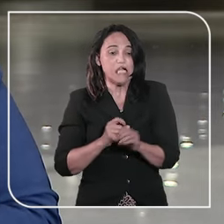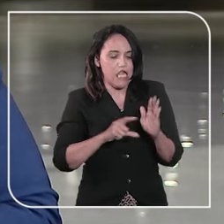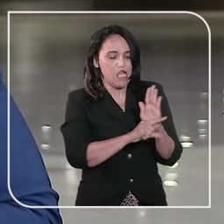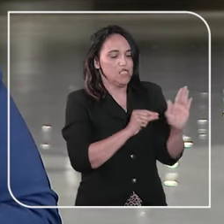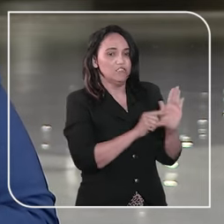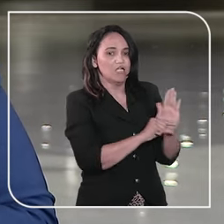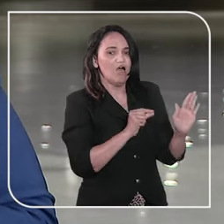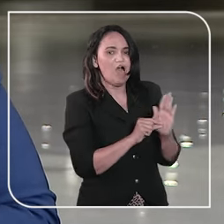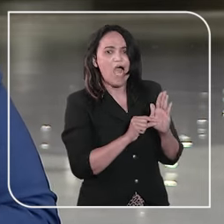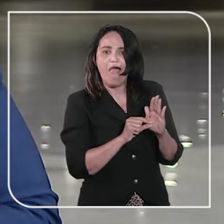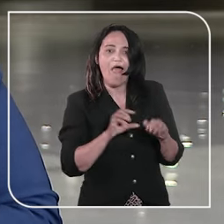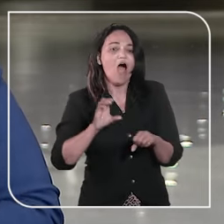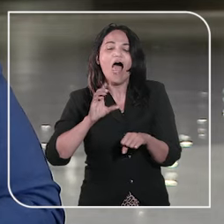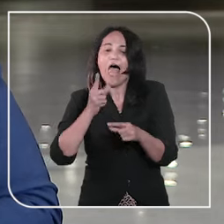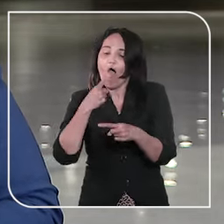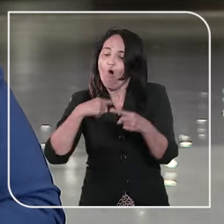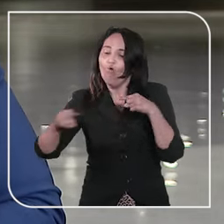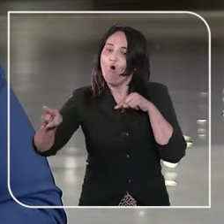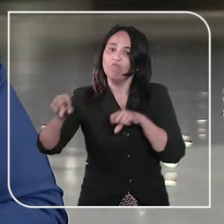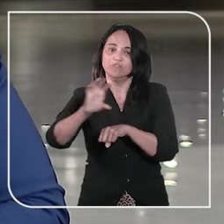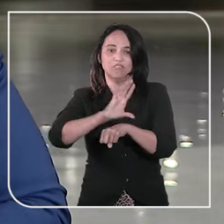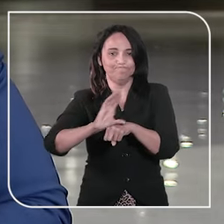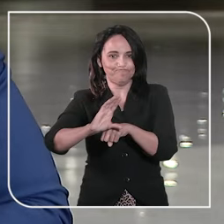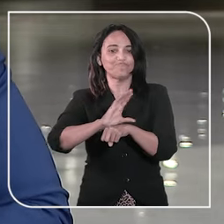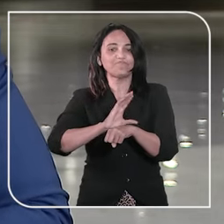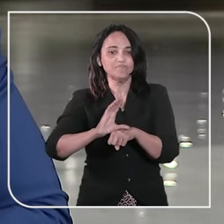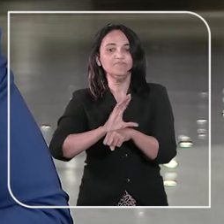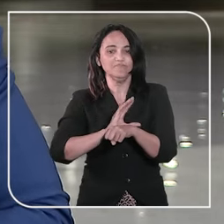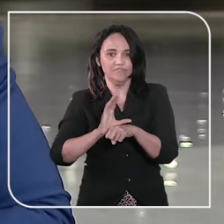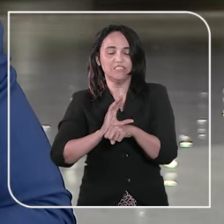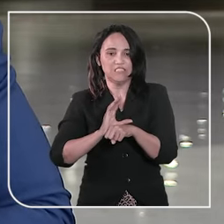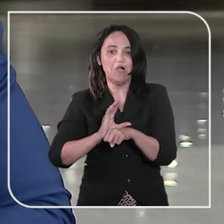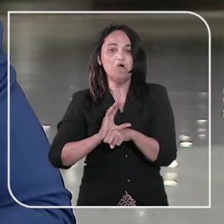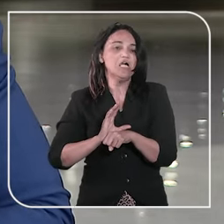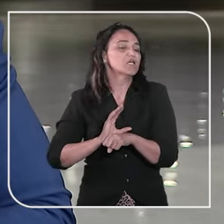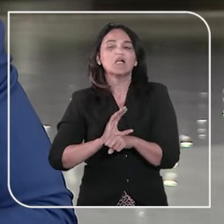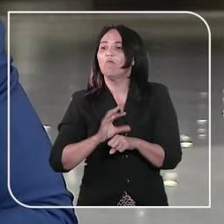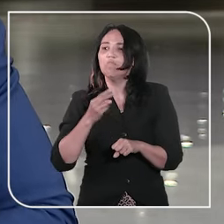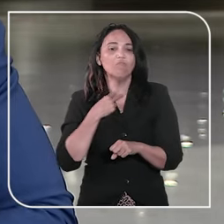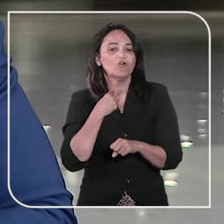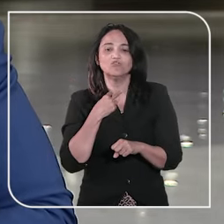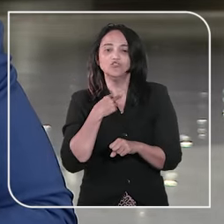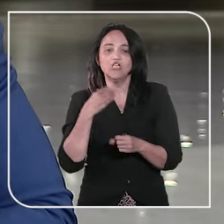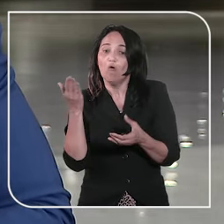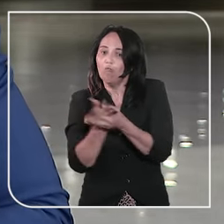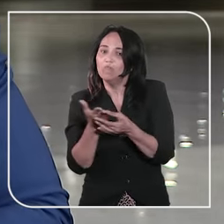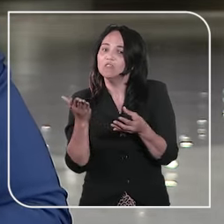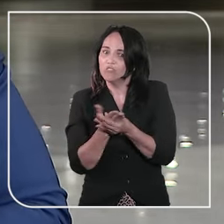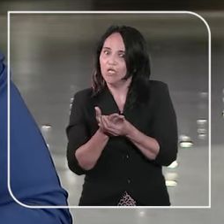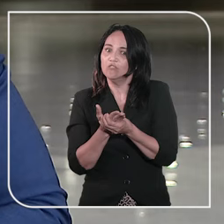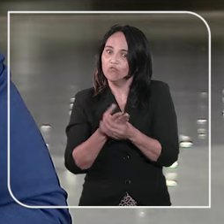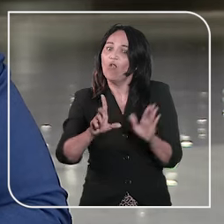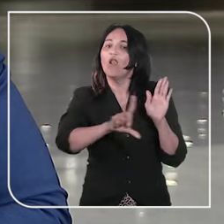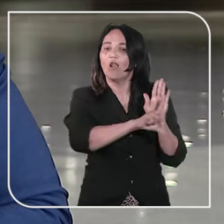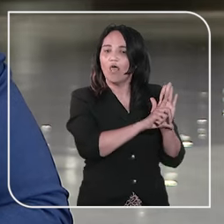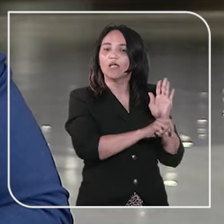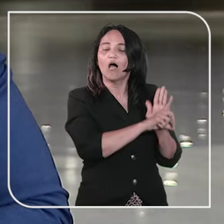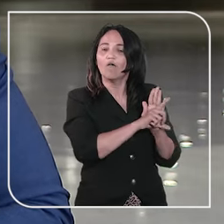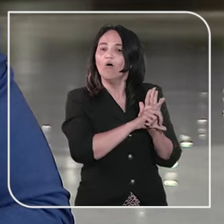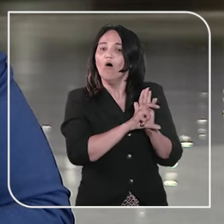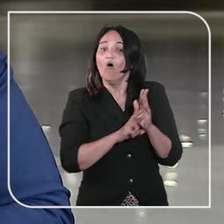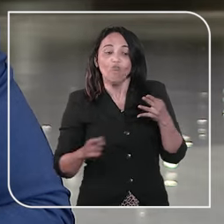dispositivo é inconstitucional, pois viola princípios do contraditório e do devido processo legal. O relator dos recursos